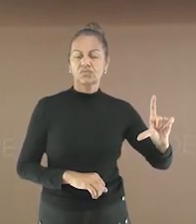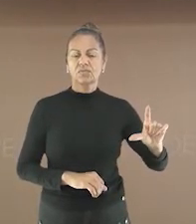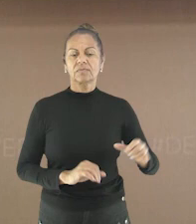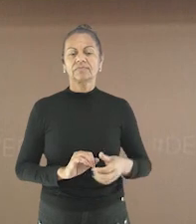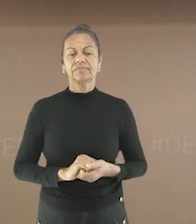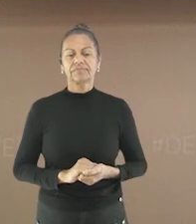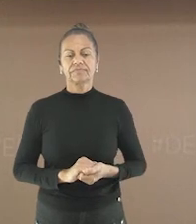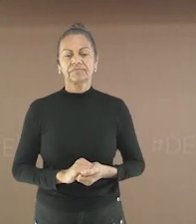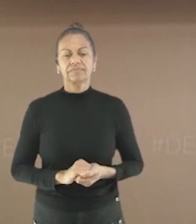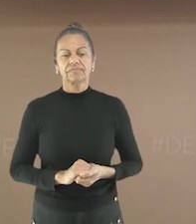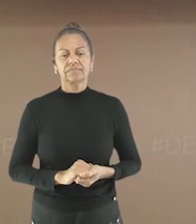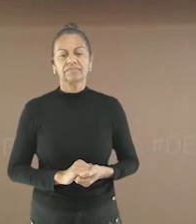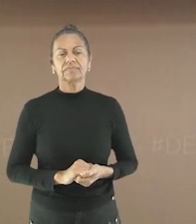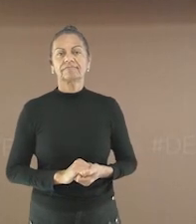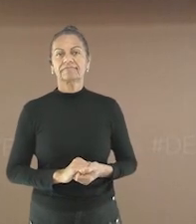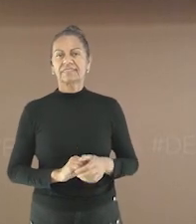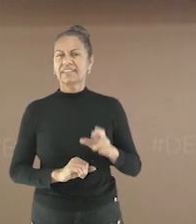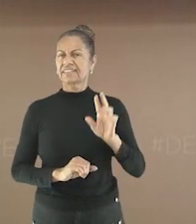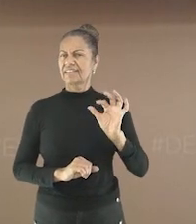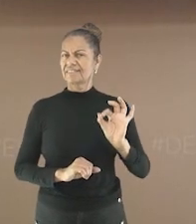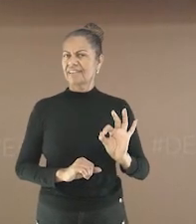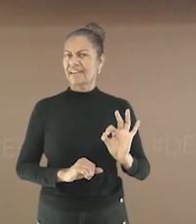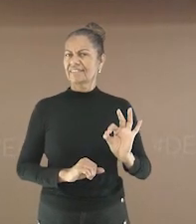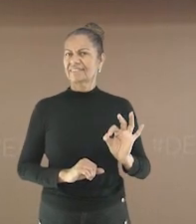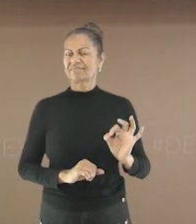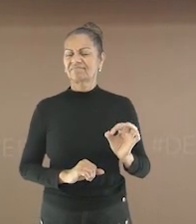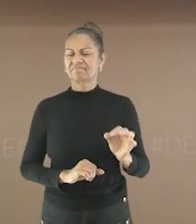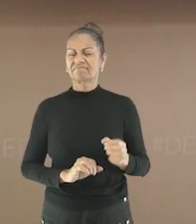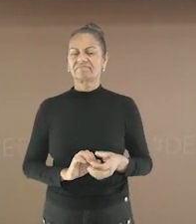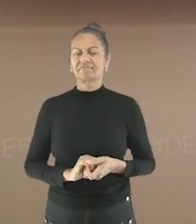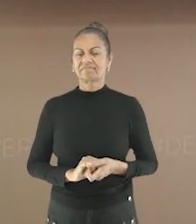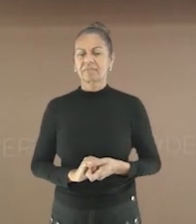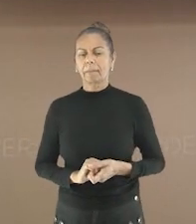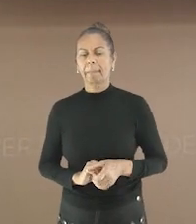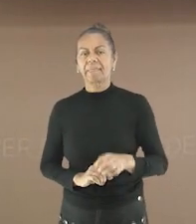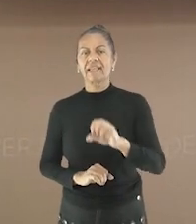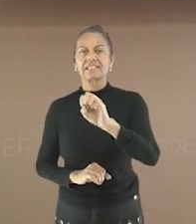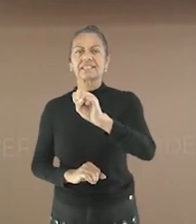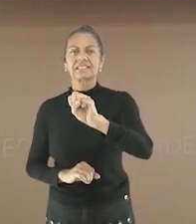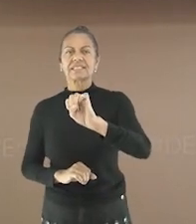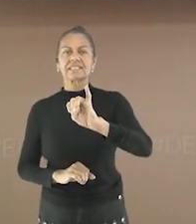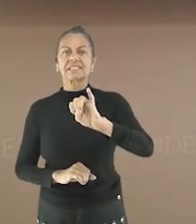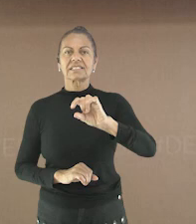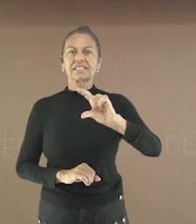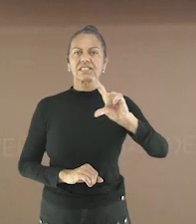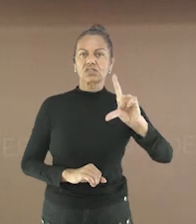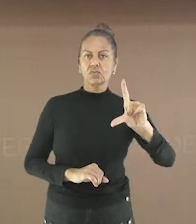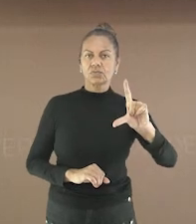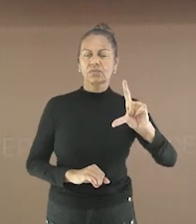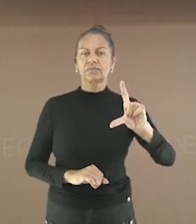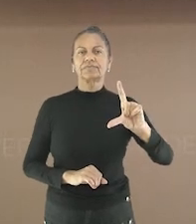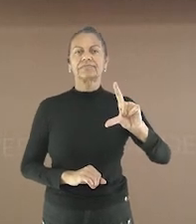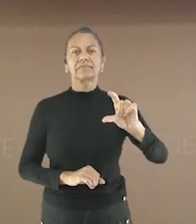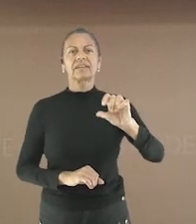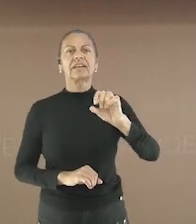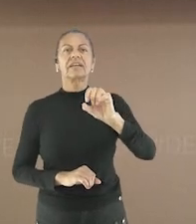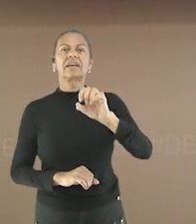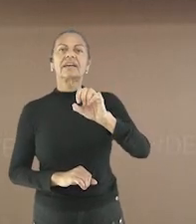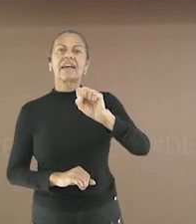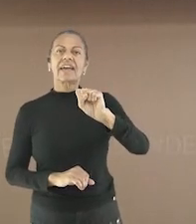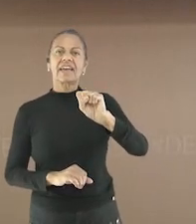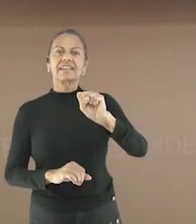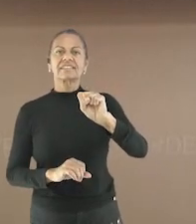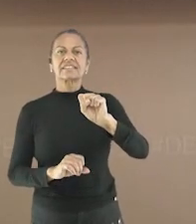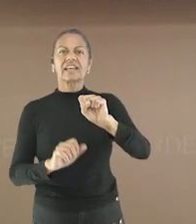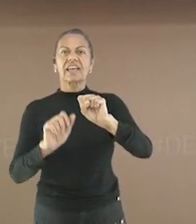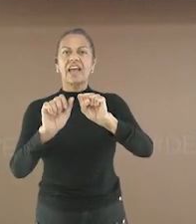Vamos à resposta Será que vocês acertaram? Tenho certeza que sim Olha lá A palavra Brasil A